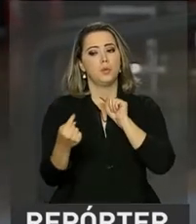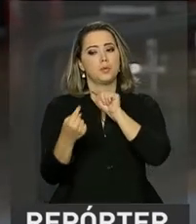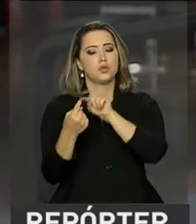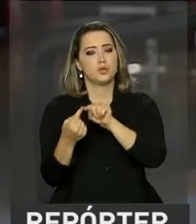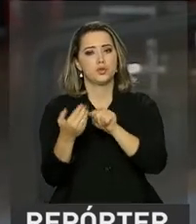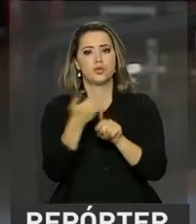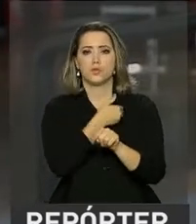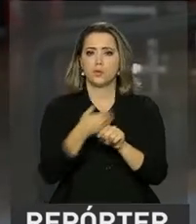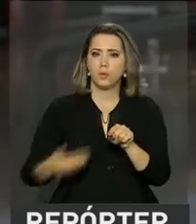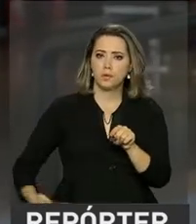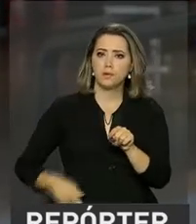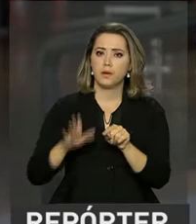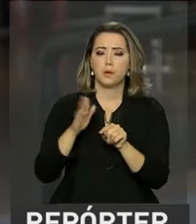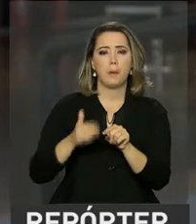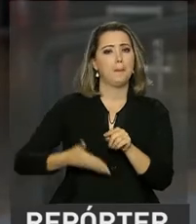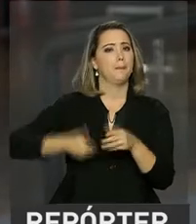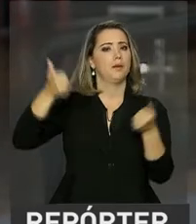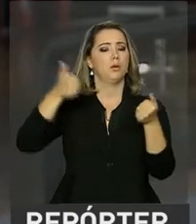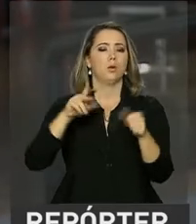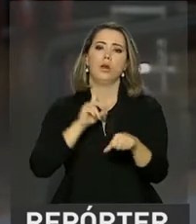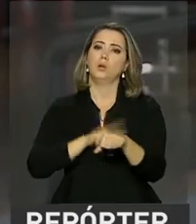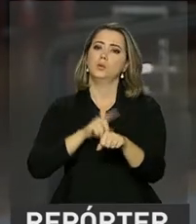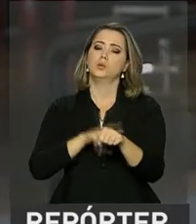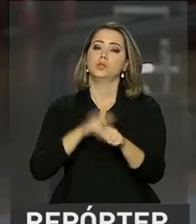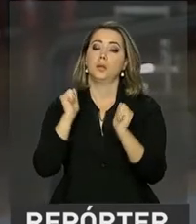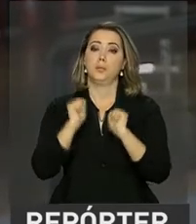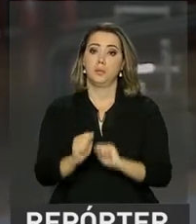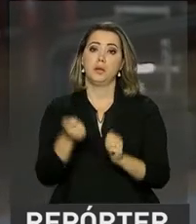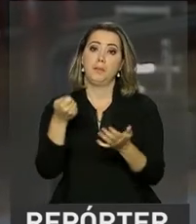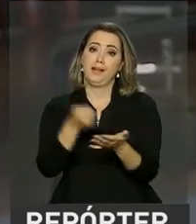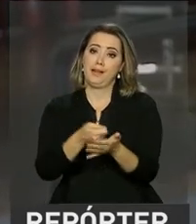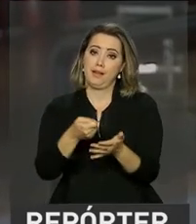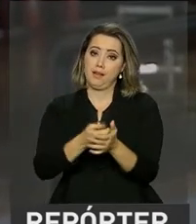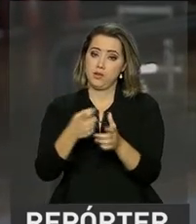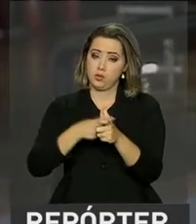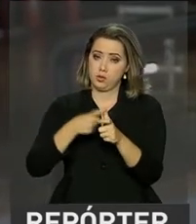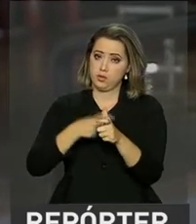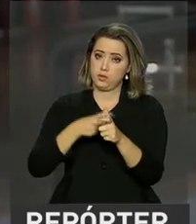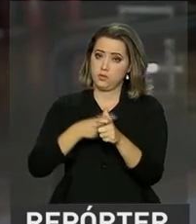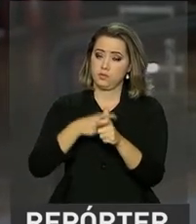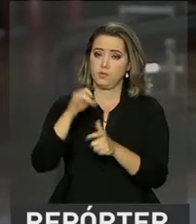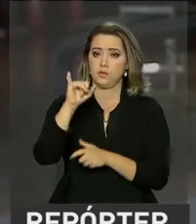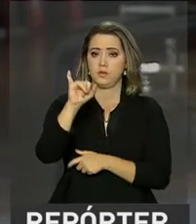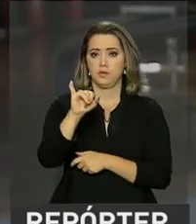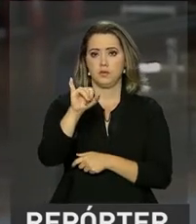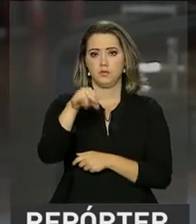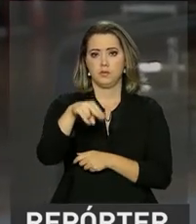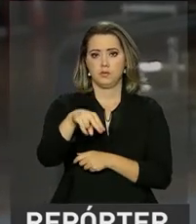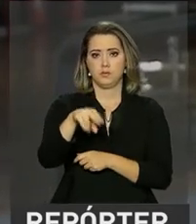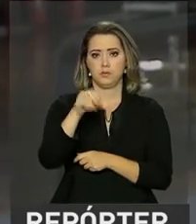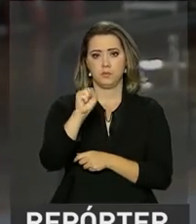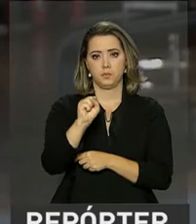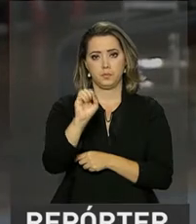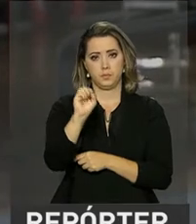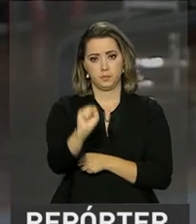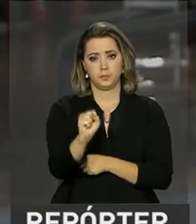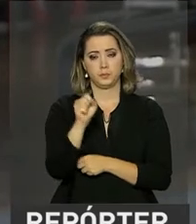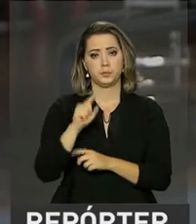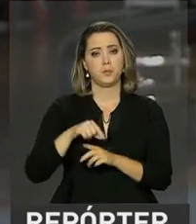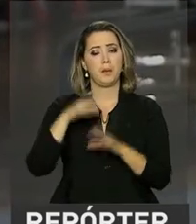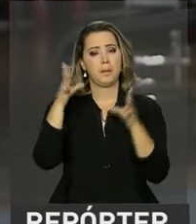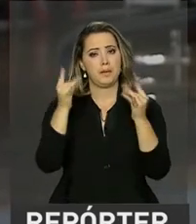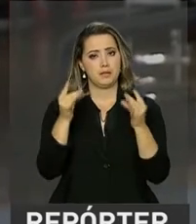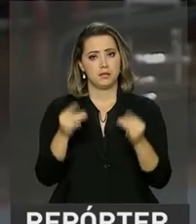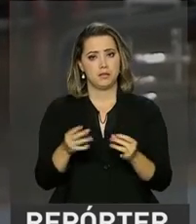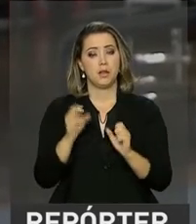estados, distrito federal e municípios quitarem suas dívidas junto à Previdência Social. Mais detalhes